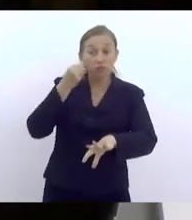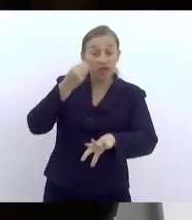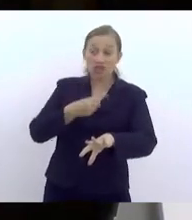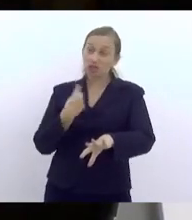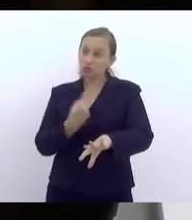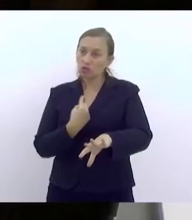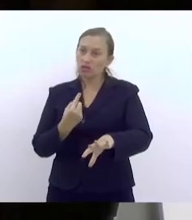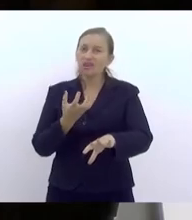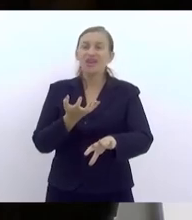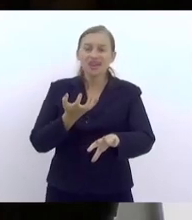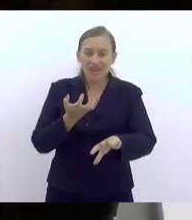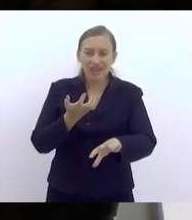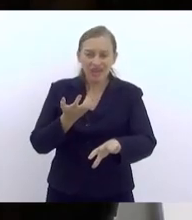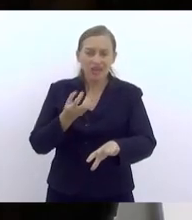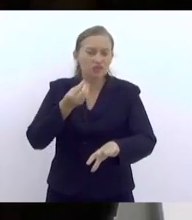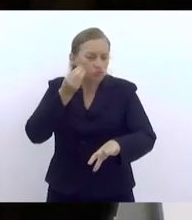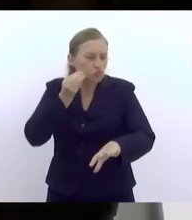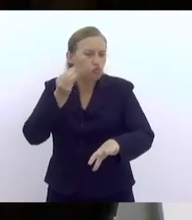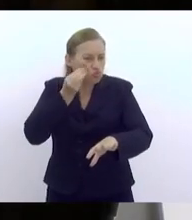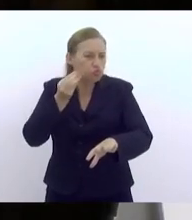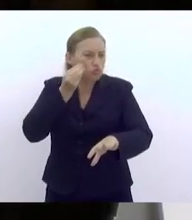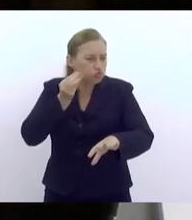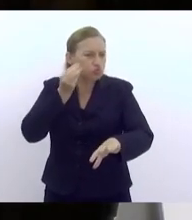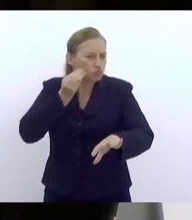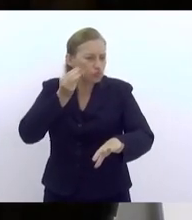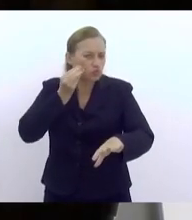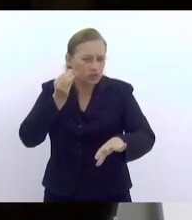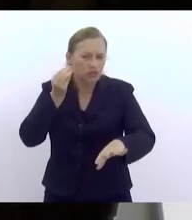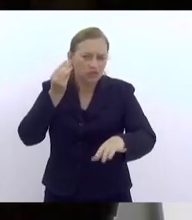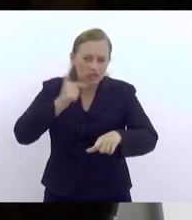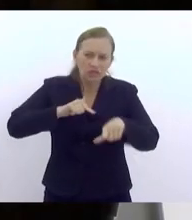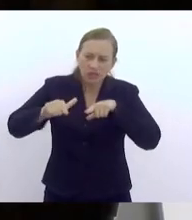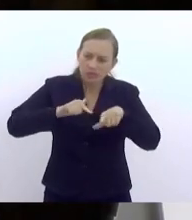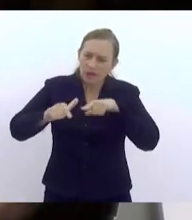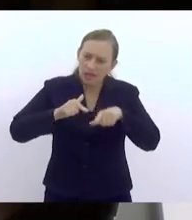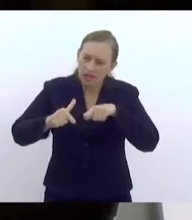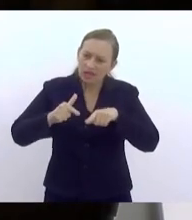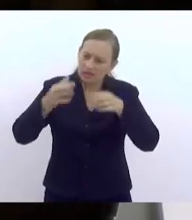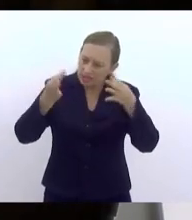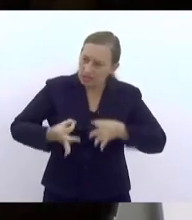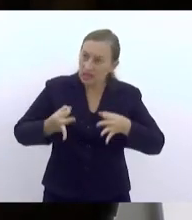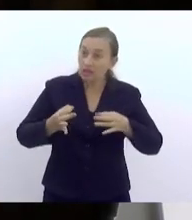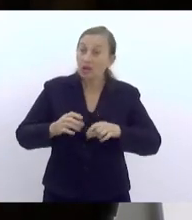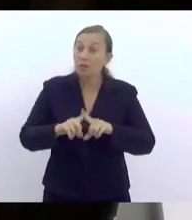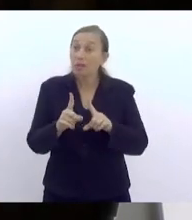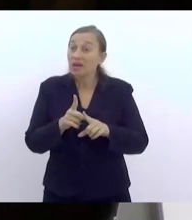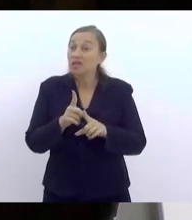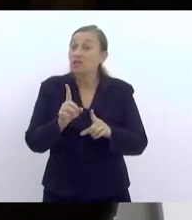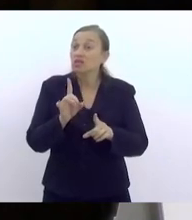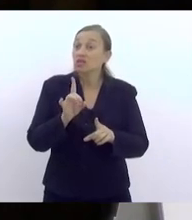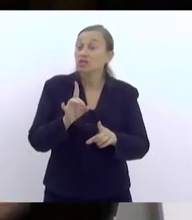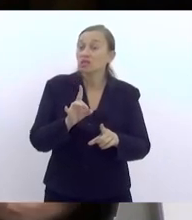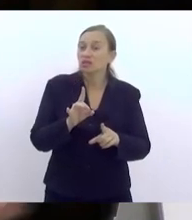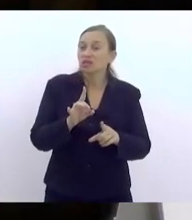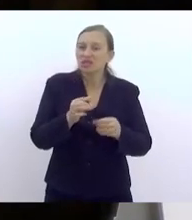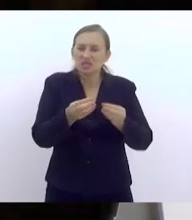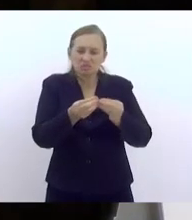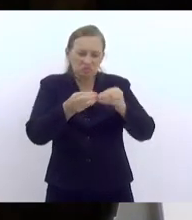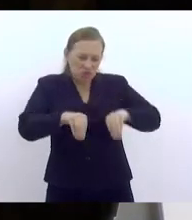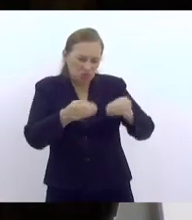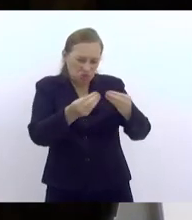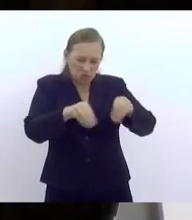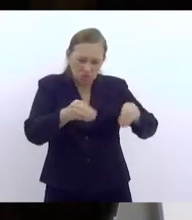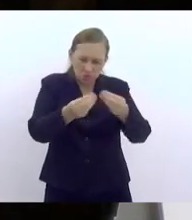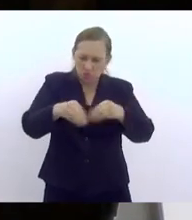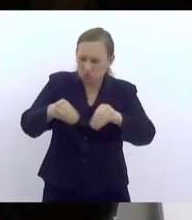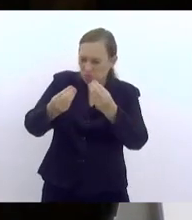tentam acertar, e muito, só que a enxurrada de, a precarização docente,